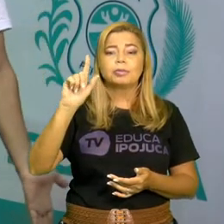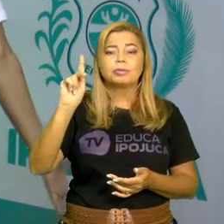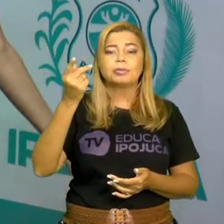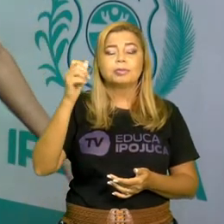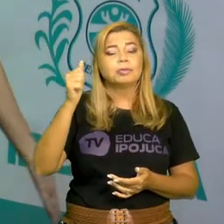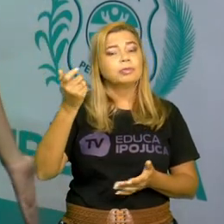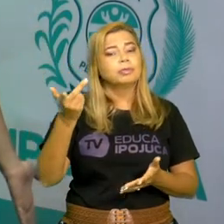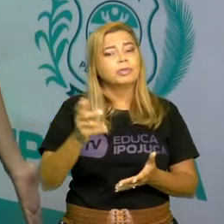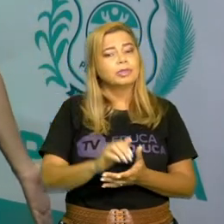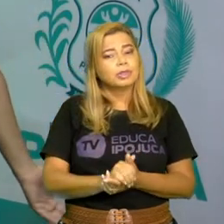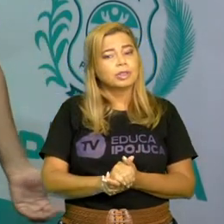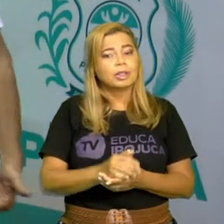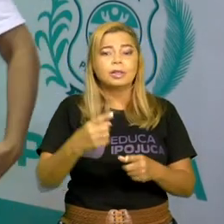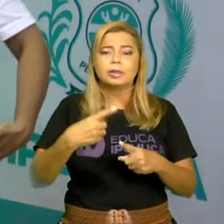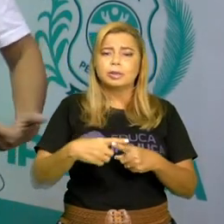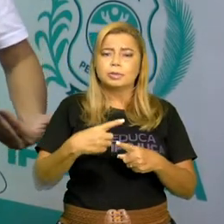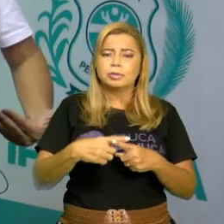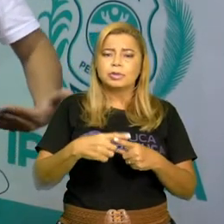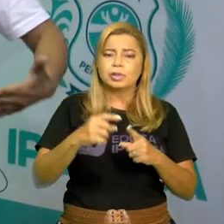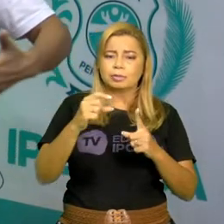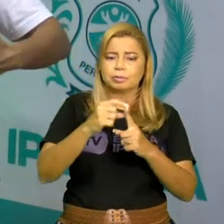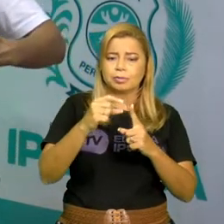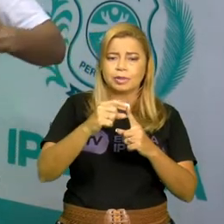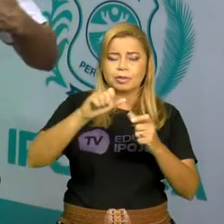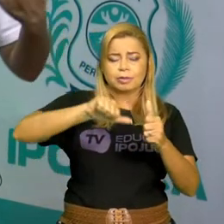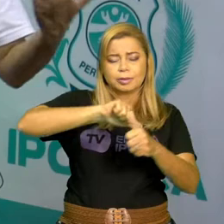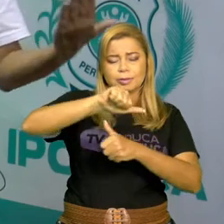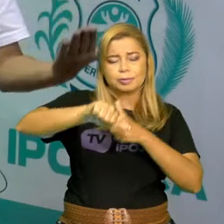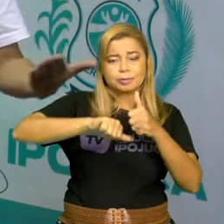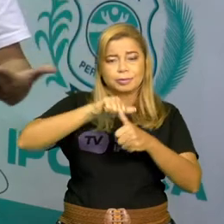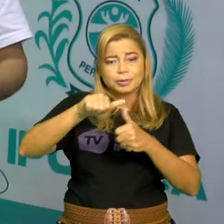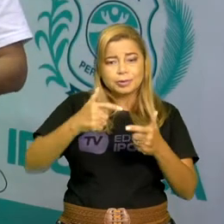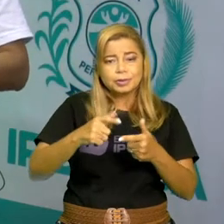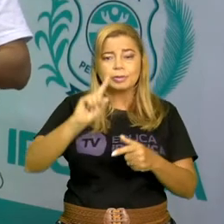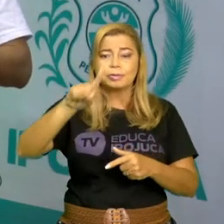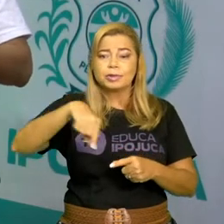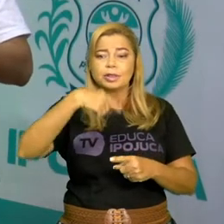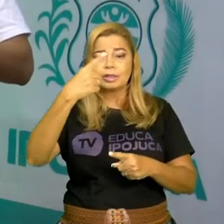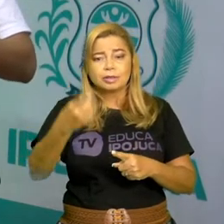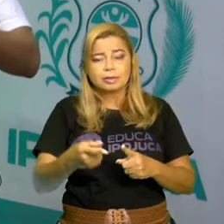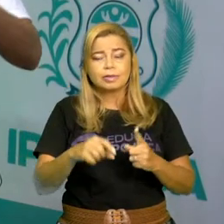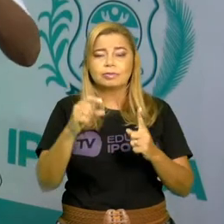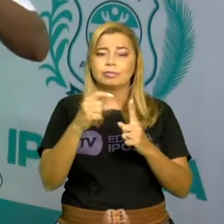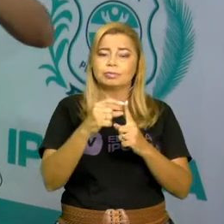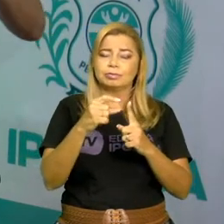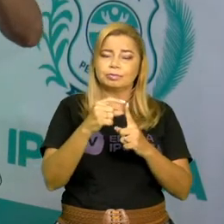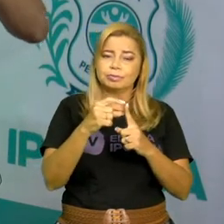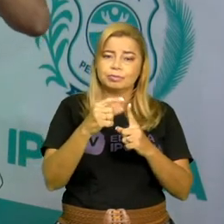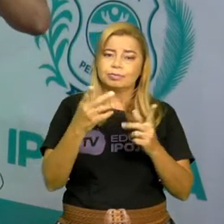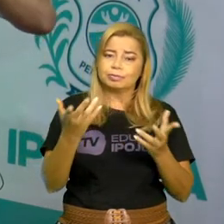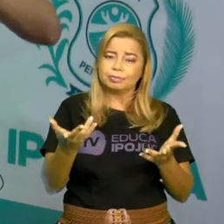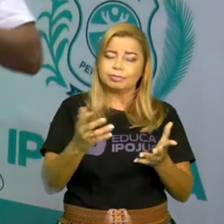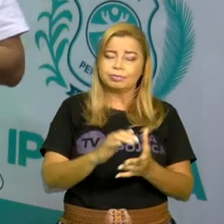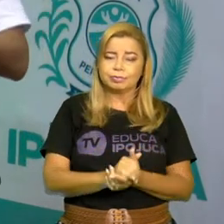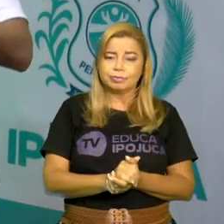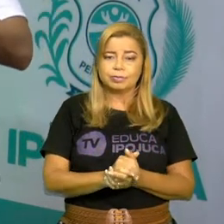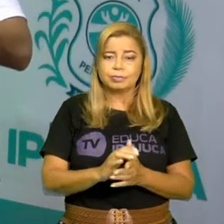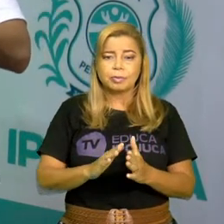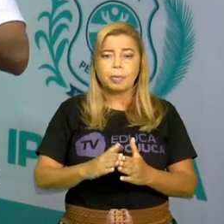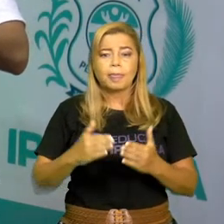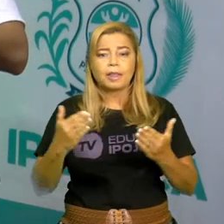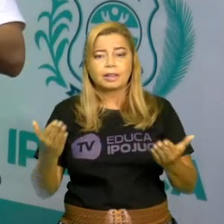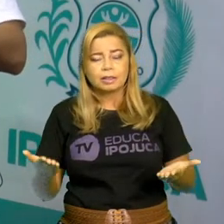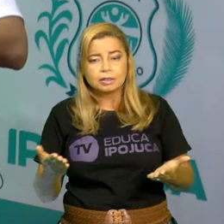em outra palavra. E assim nosso dicionário, nosso conhecimento vai